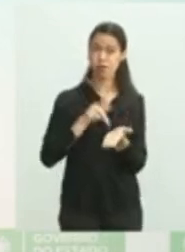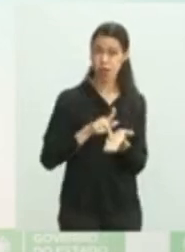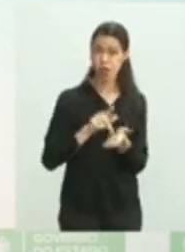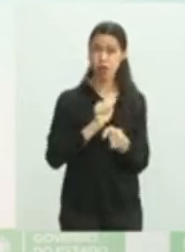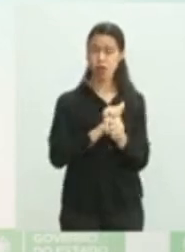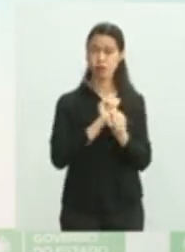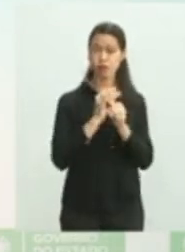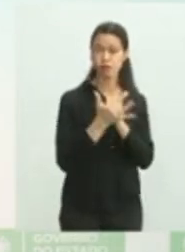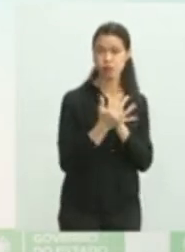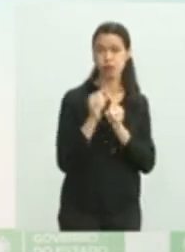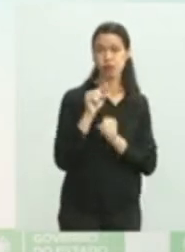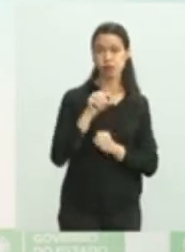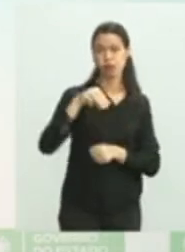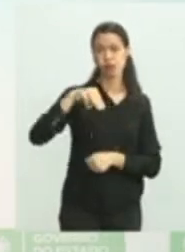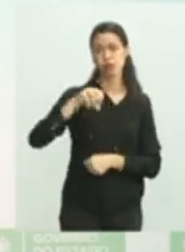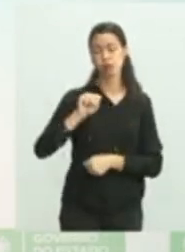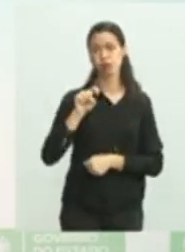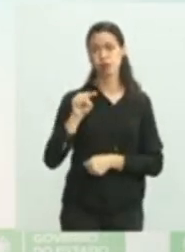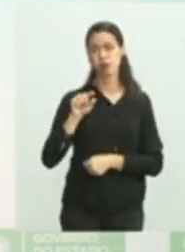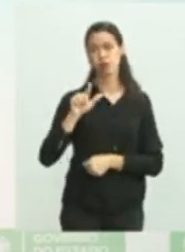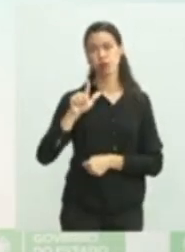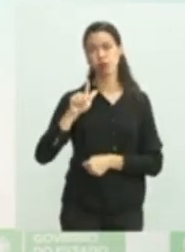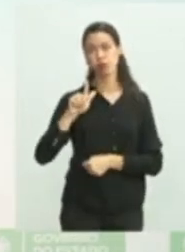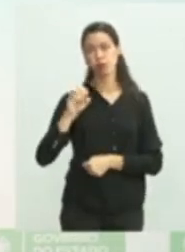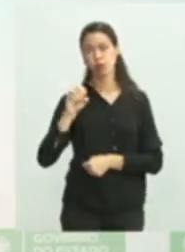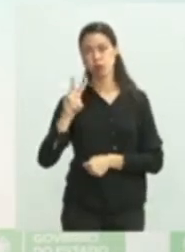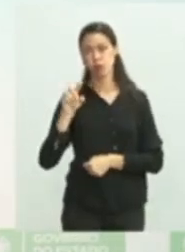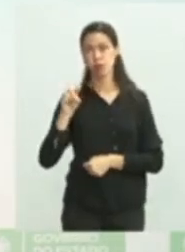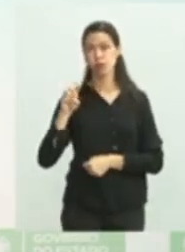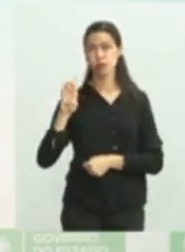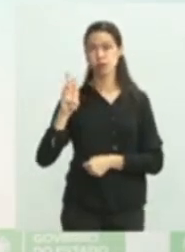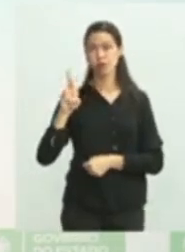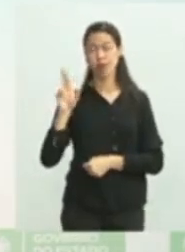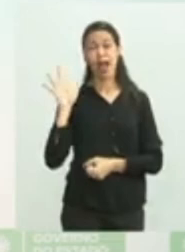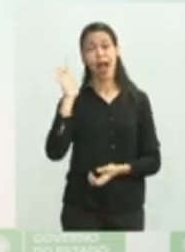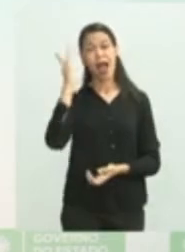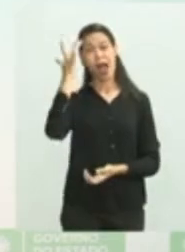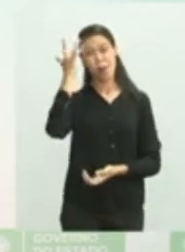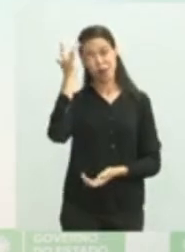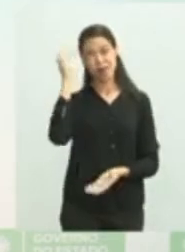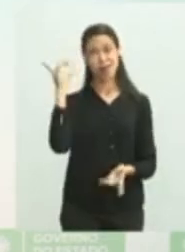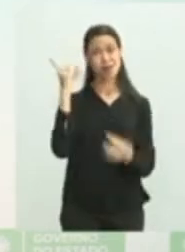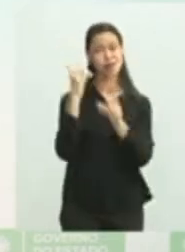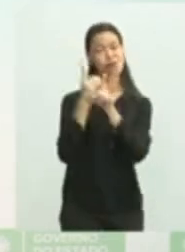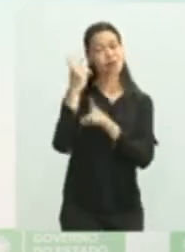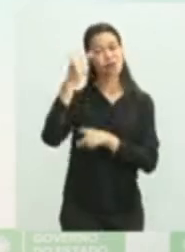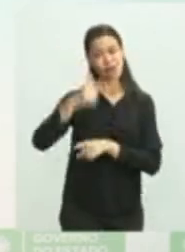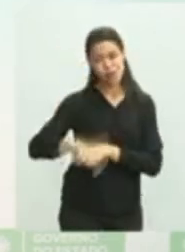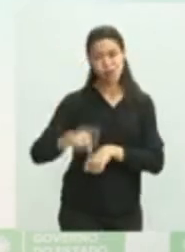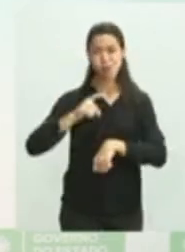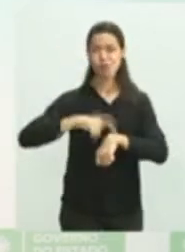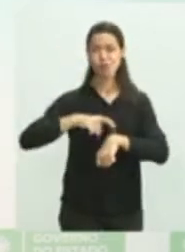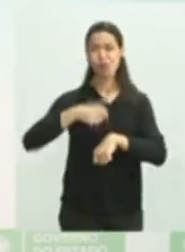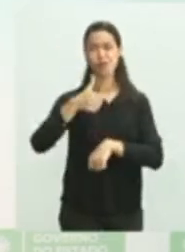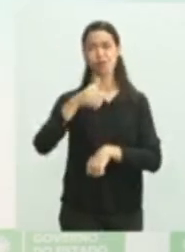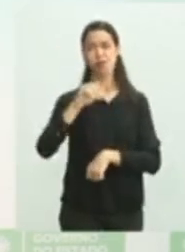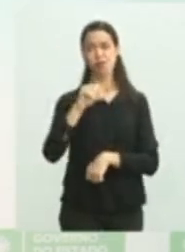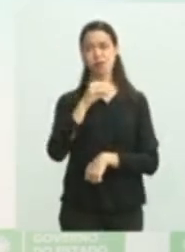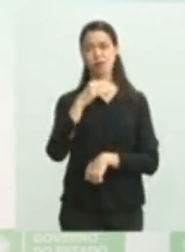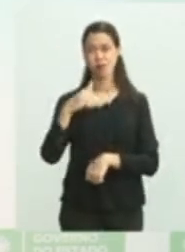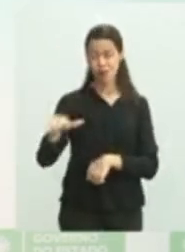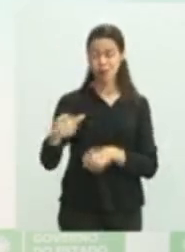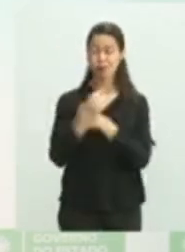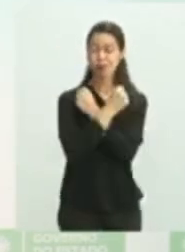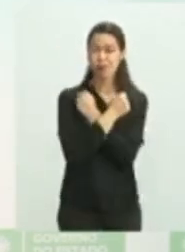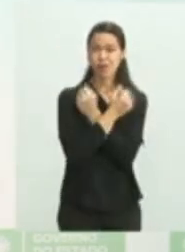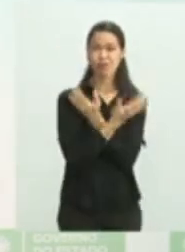.gov.br. até amanhã, nesse mesmo horário, às 10 horas e 30. Um abraço a